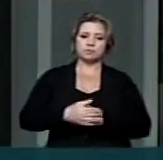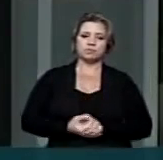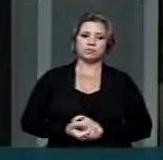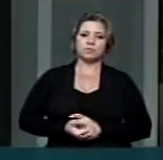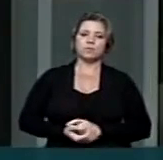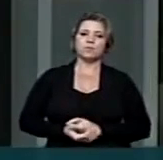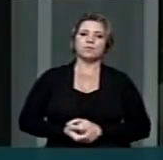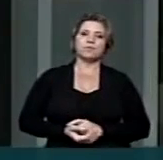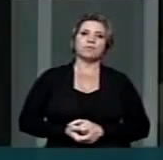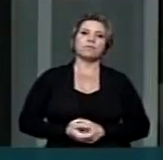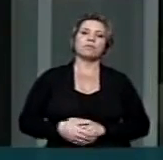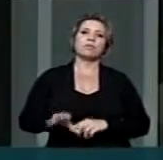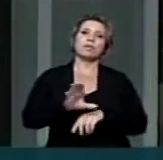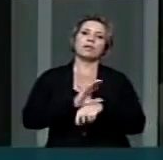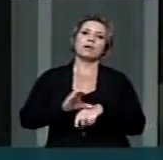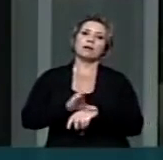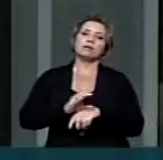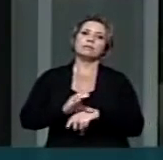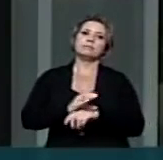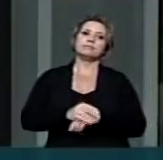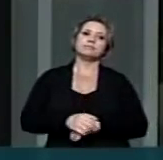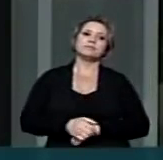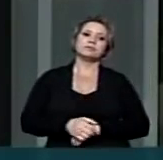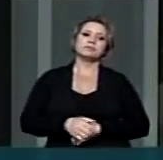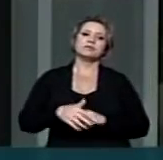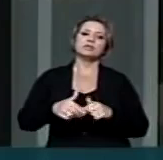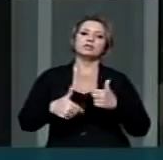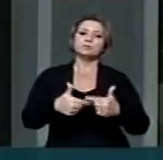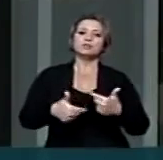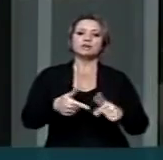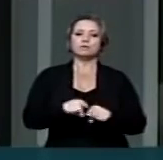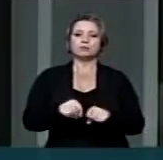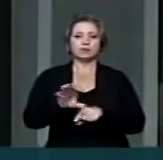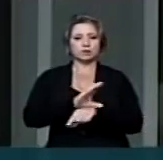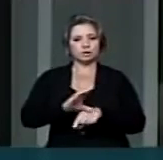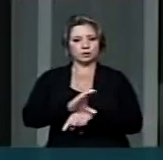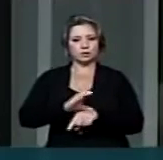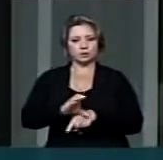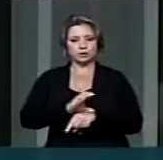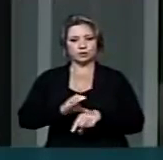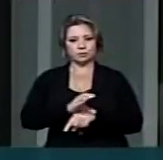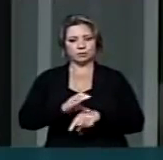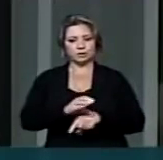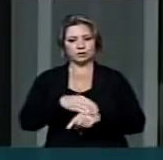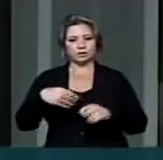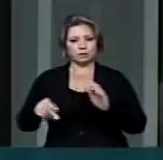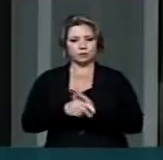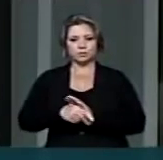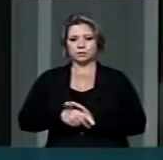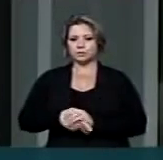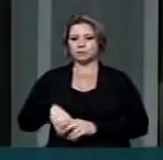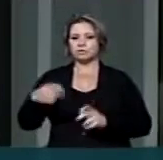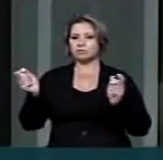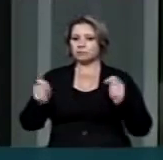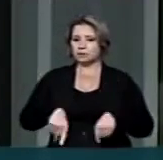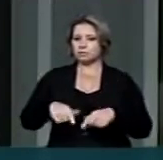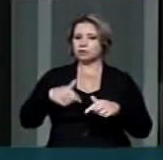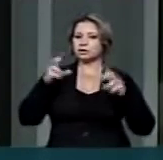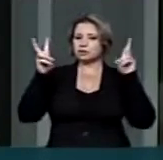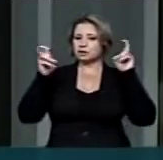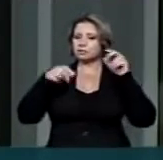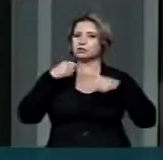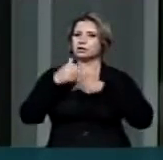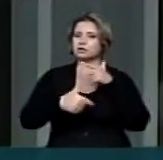Para concluir, senhor presidente. Militar para que a gente possa ter uma constituinte exclusiva, que possa tratar